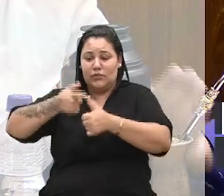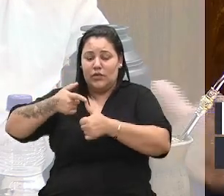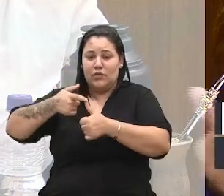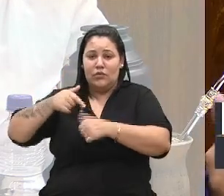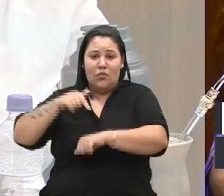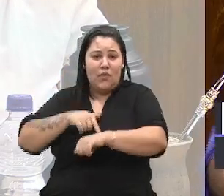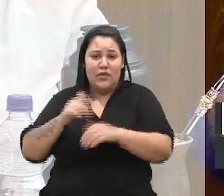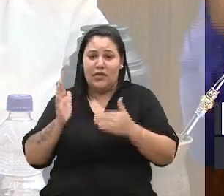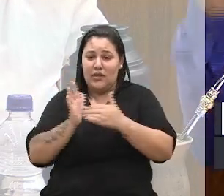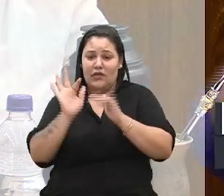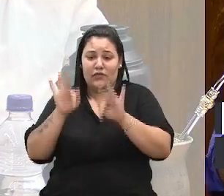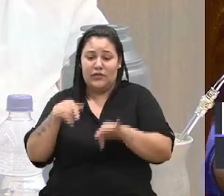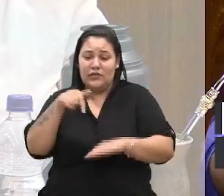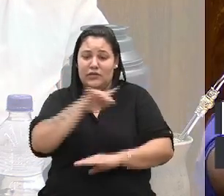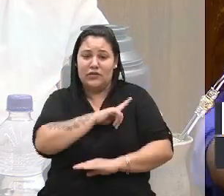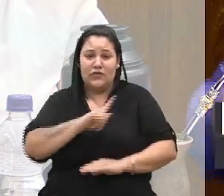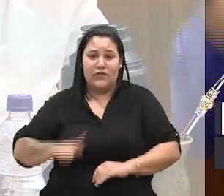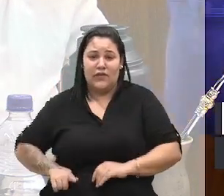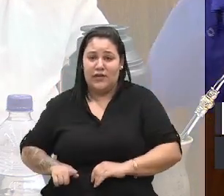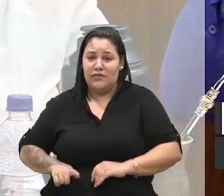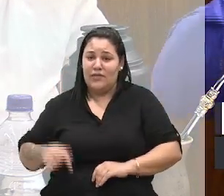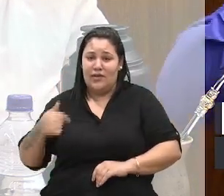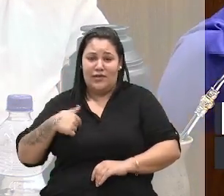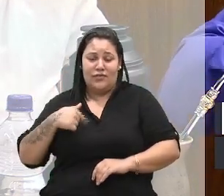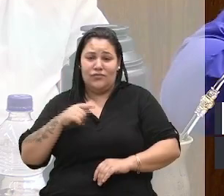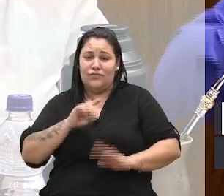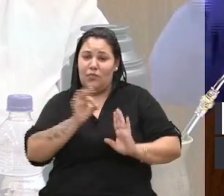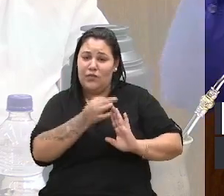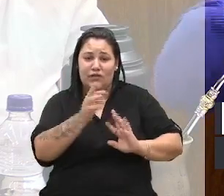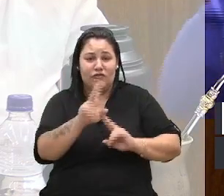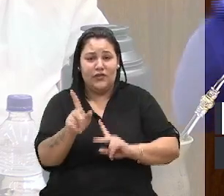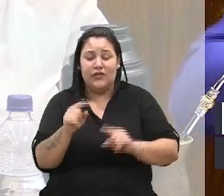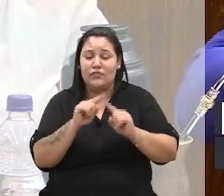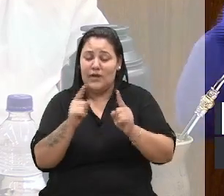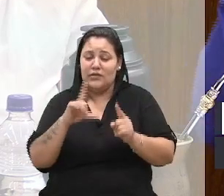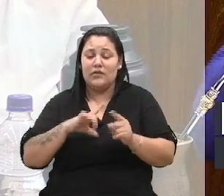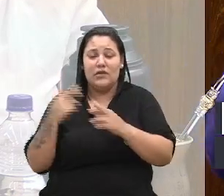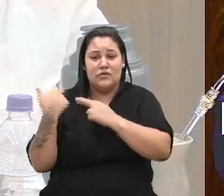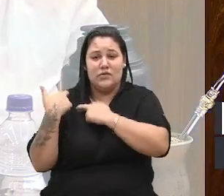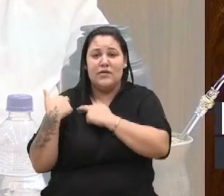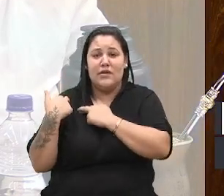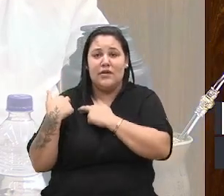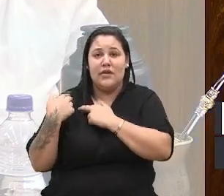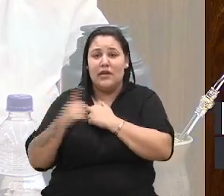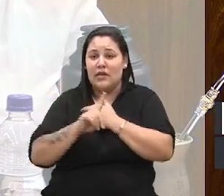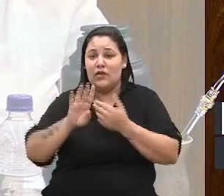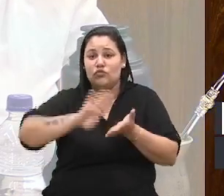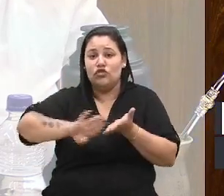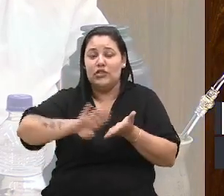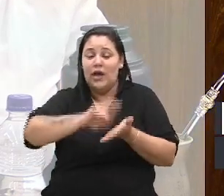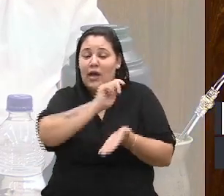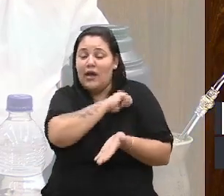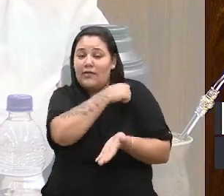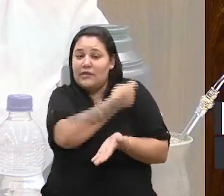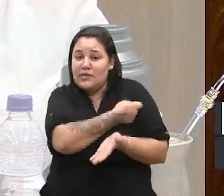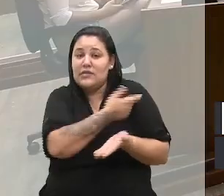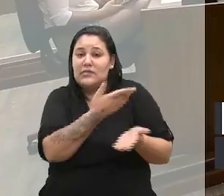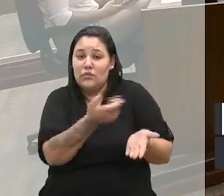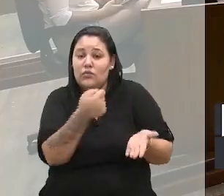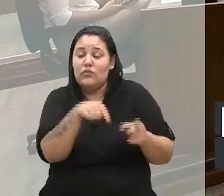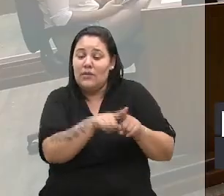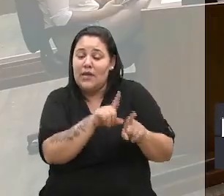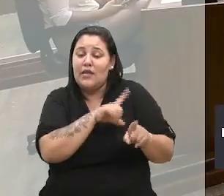o final a esse governo, mas que tem responsabilidade. Agora, o que não invalida a responsabilidade de fiscalizar. Obrigado, vereador Juliano.